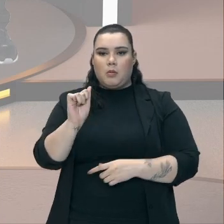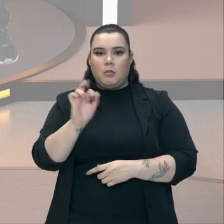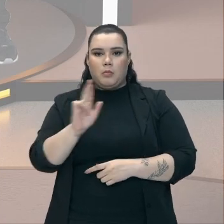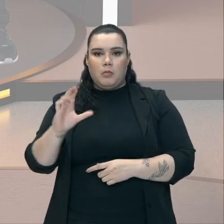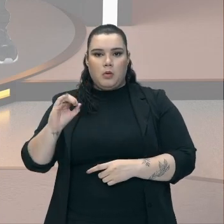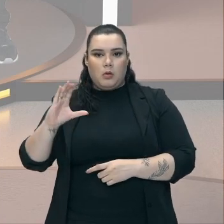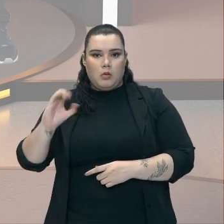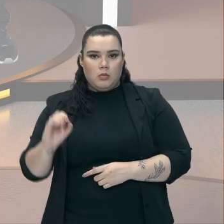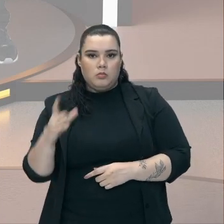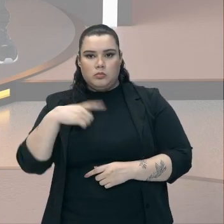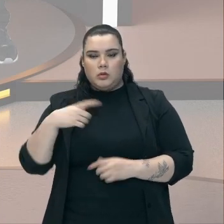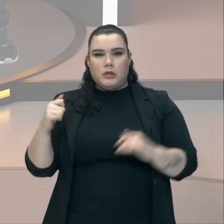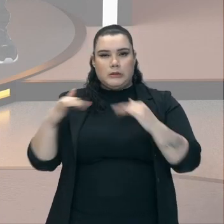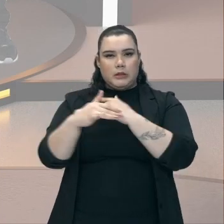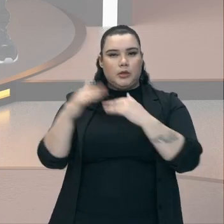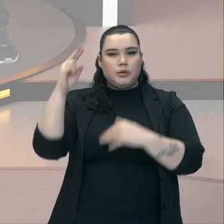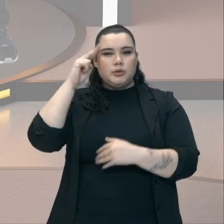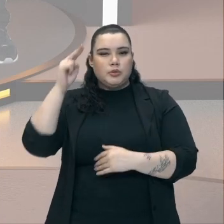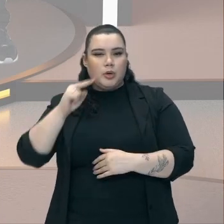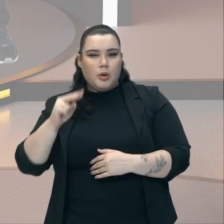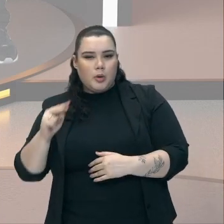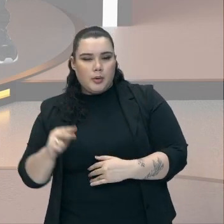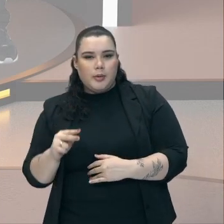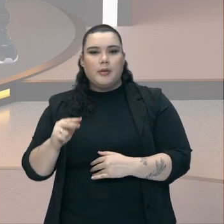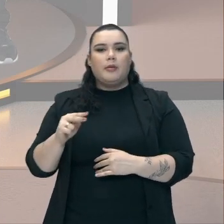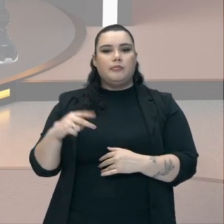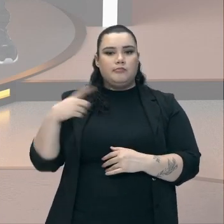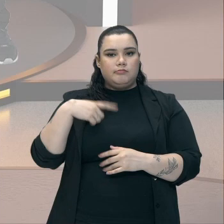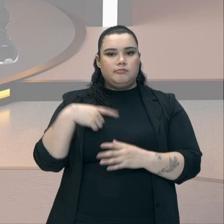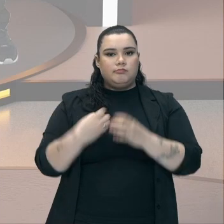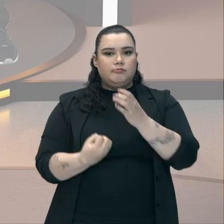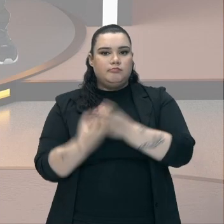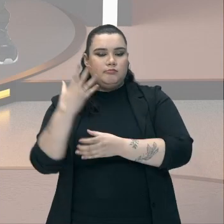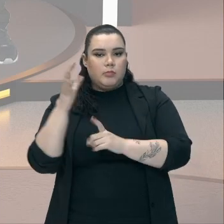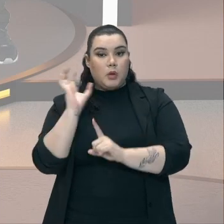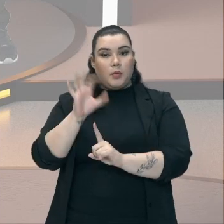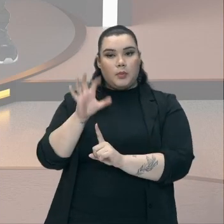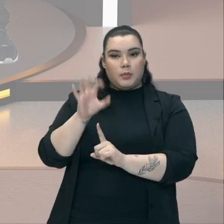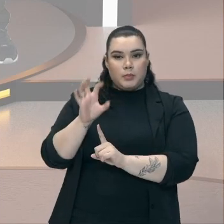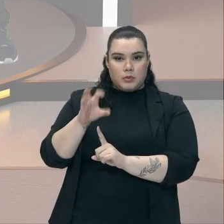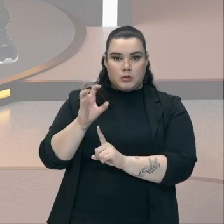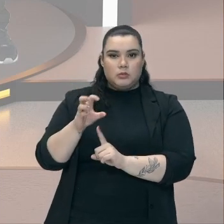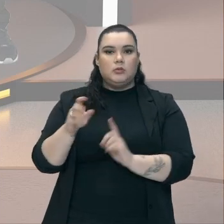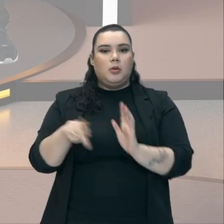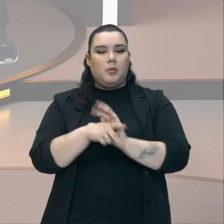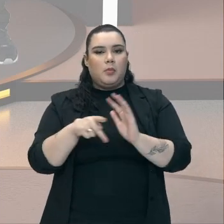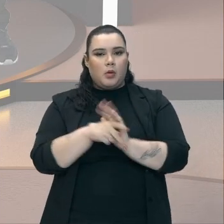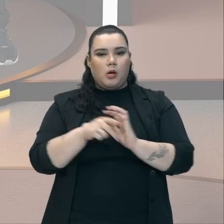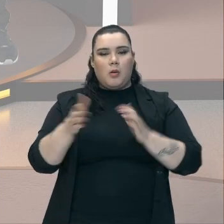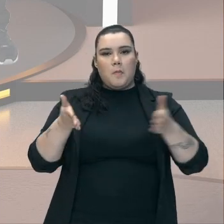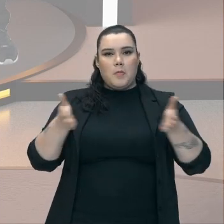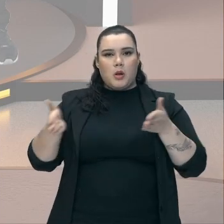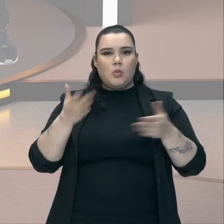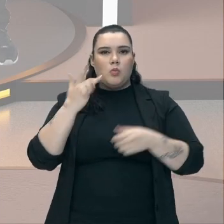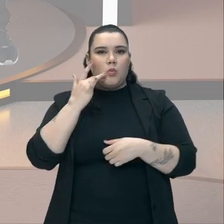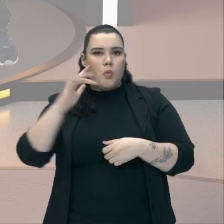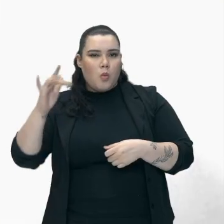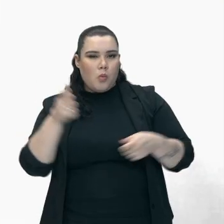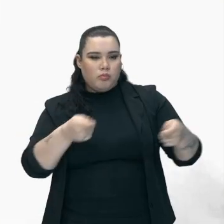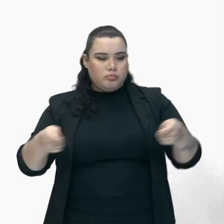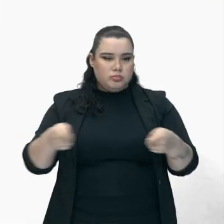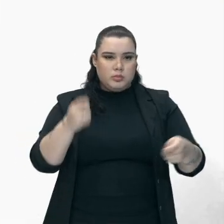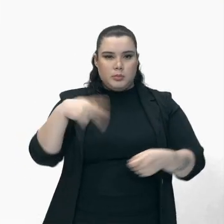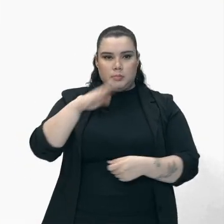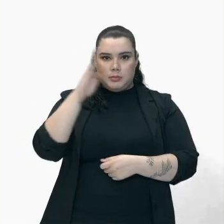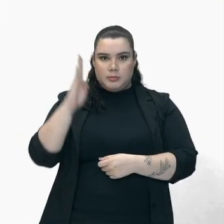Nas cidades históricas Que foram ali Diretamente Influenciado Pela mineração Brasileira Vamos